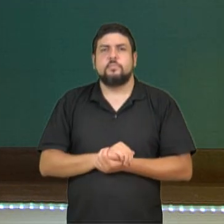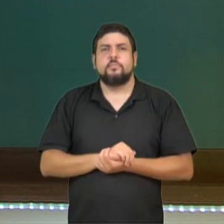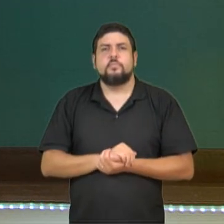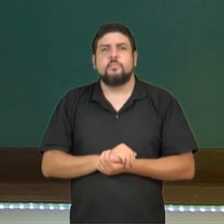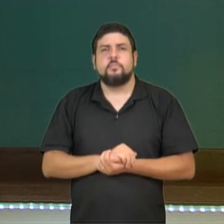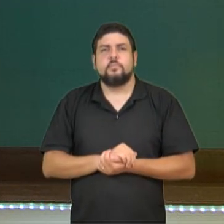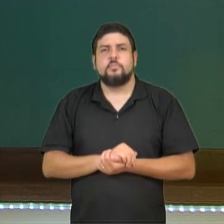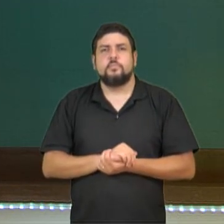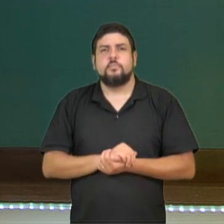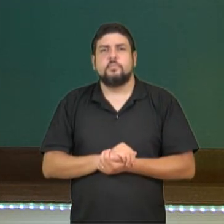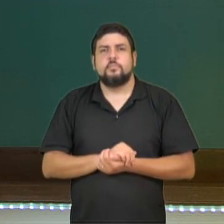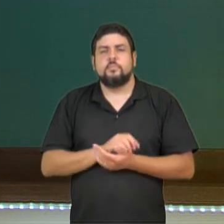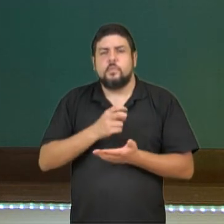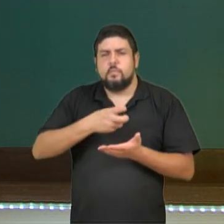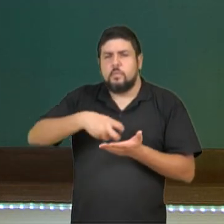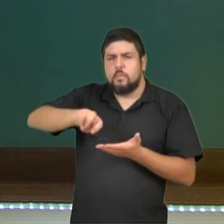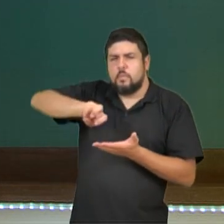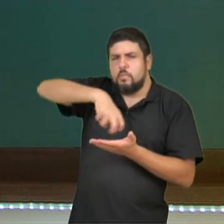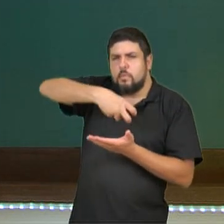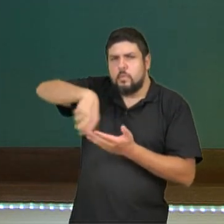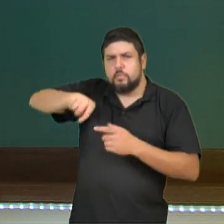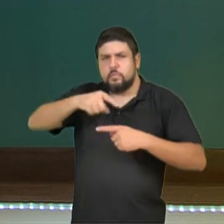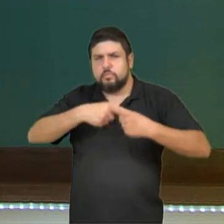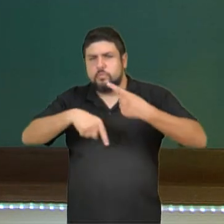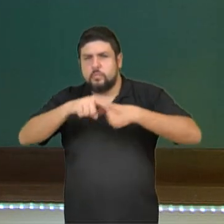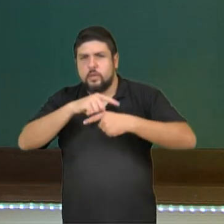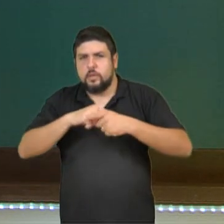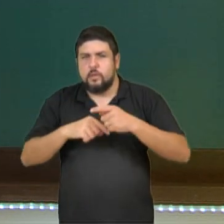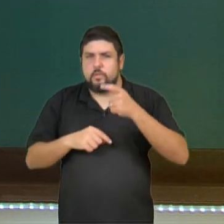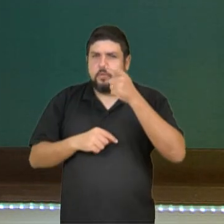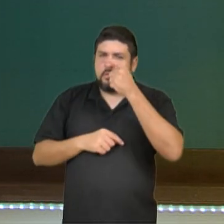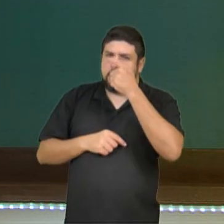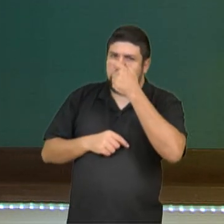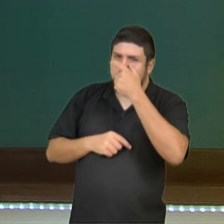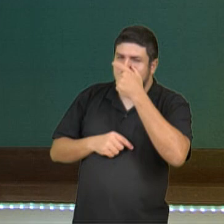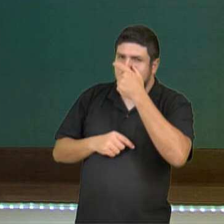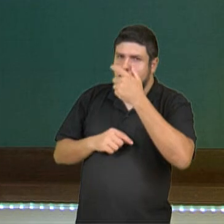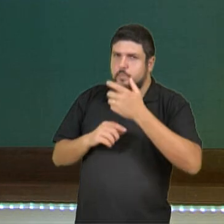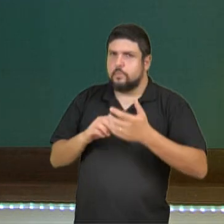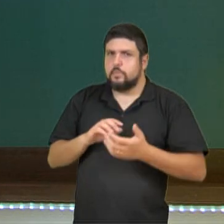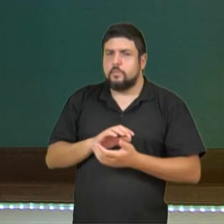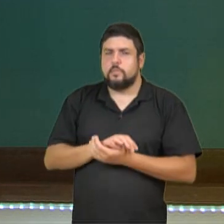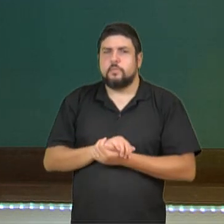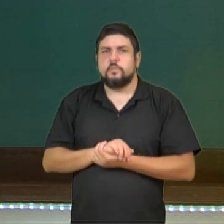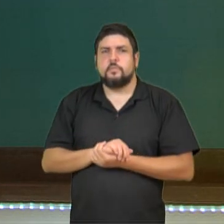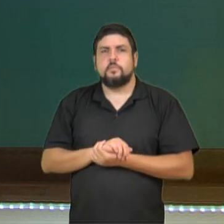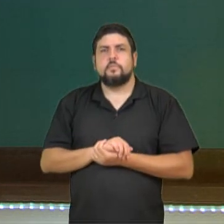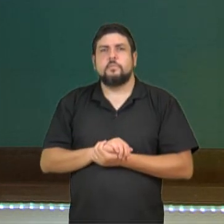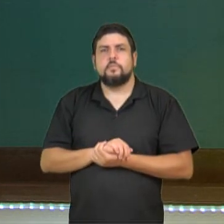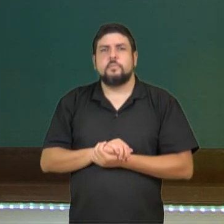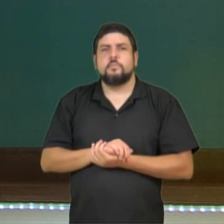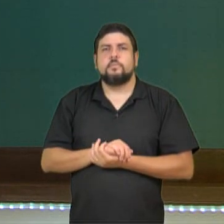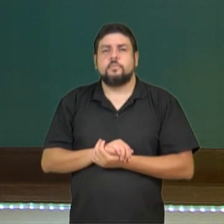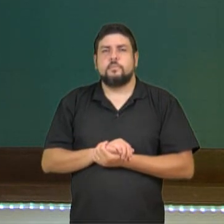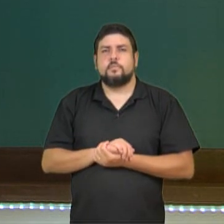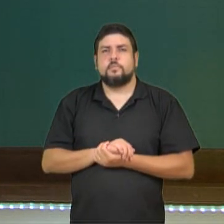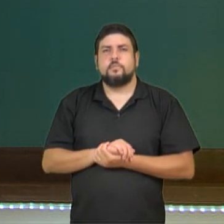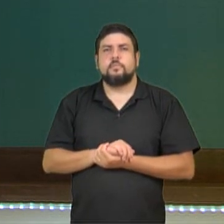Sobre as manobras. Vamos falar sobre as manobras. Eu quero que vocês observem. Aqui a gente tem o ollie, que é a base para várias outras manobras.